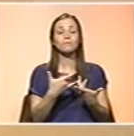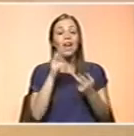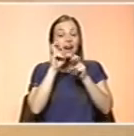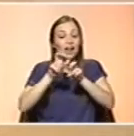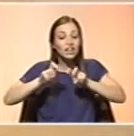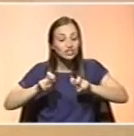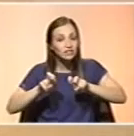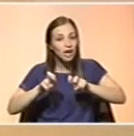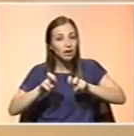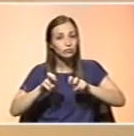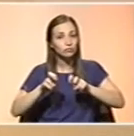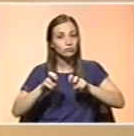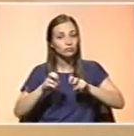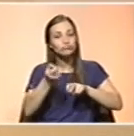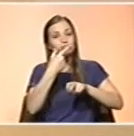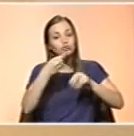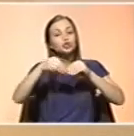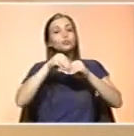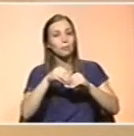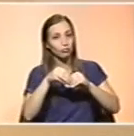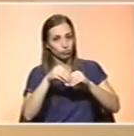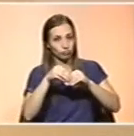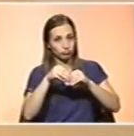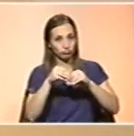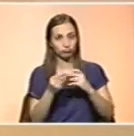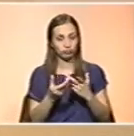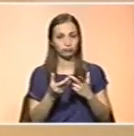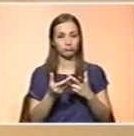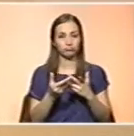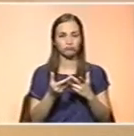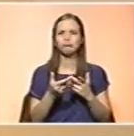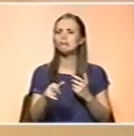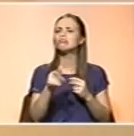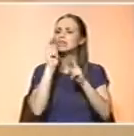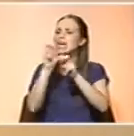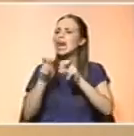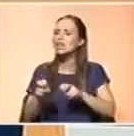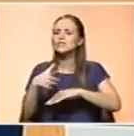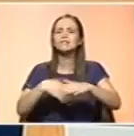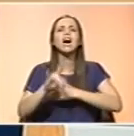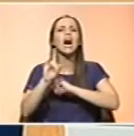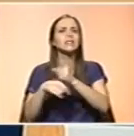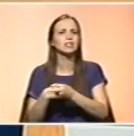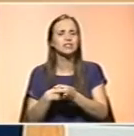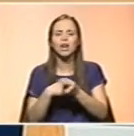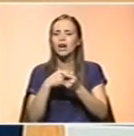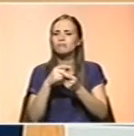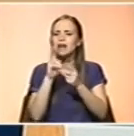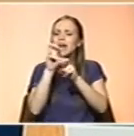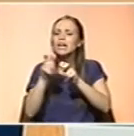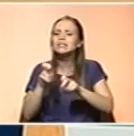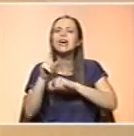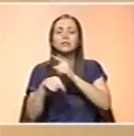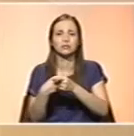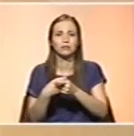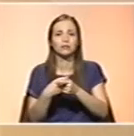alimentares para lhes atribuir um código. E que tipo de análise é que faz? Faz análise técnica técnica científica do